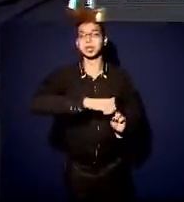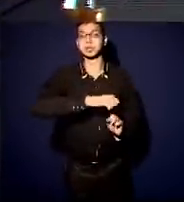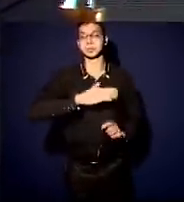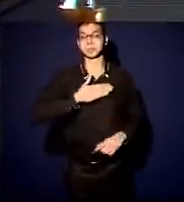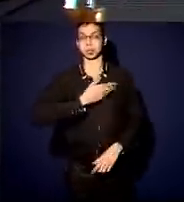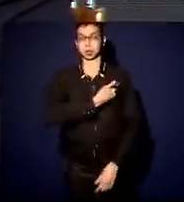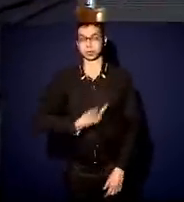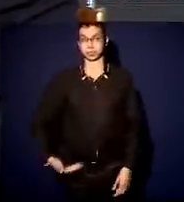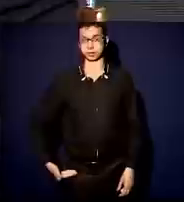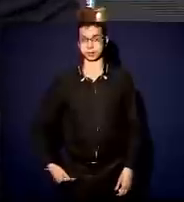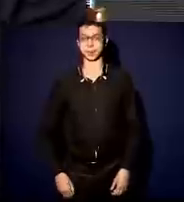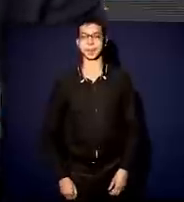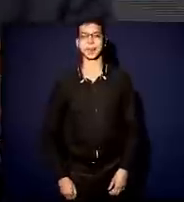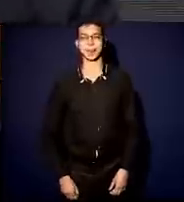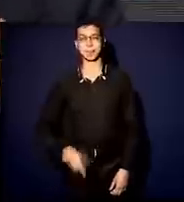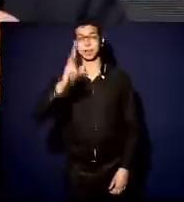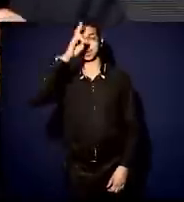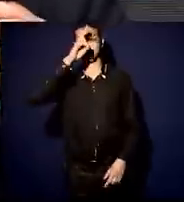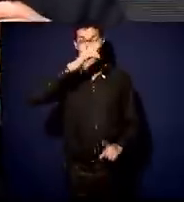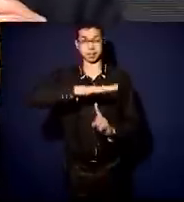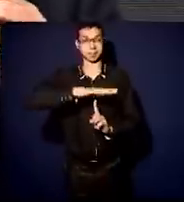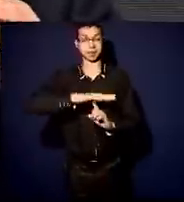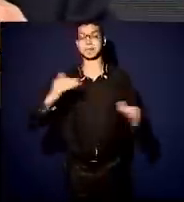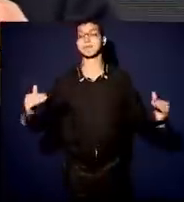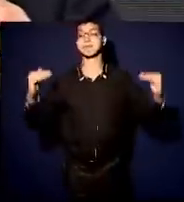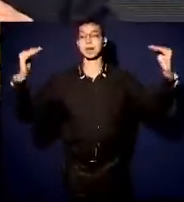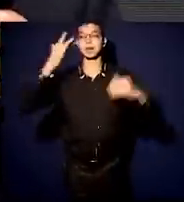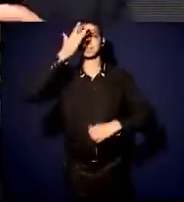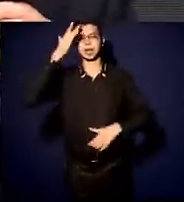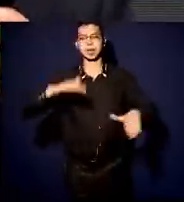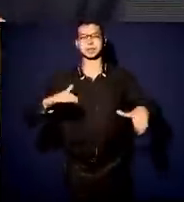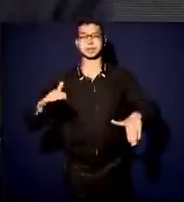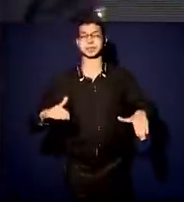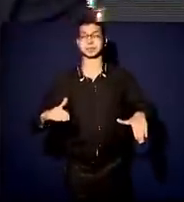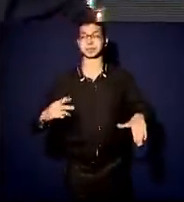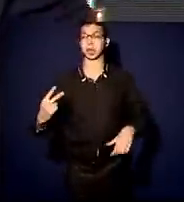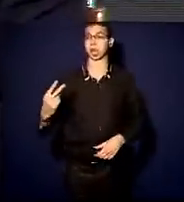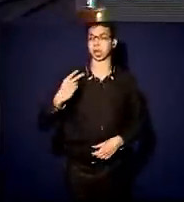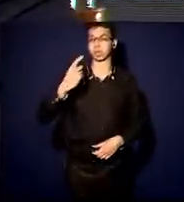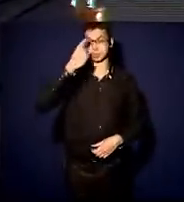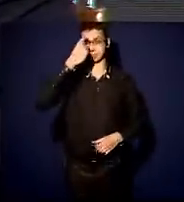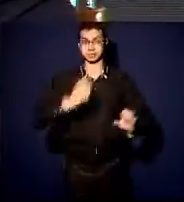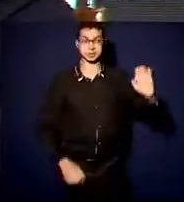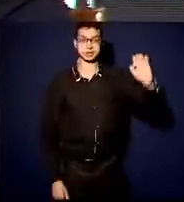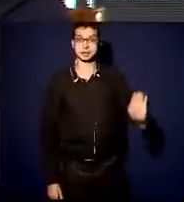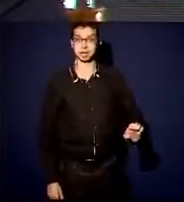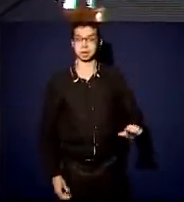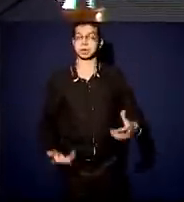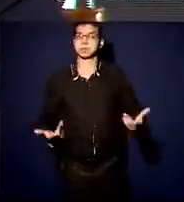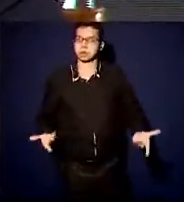são os maiores da história do Paraná. Pode ser que alguém olhe para mim e fale assim, olha, então o governo é de esquerda. Então é muito